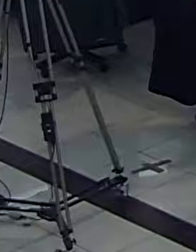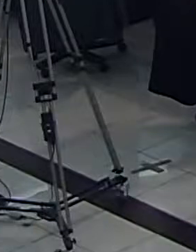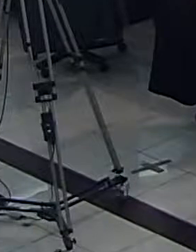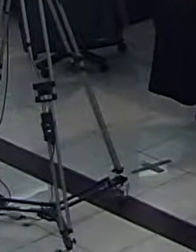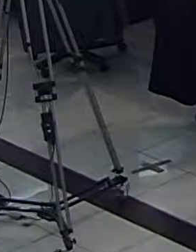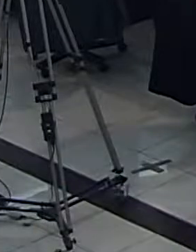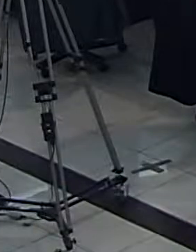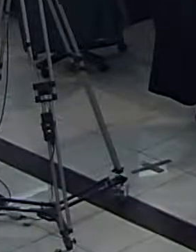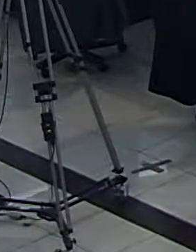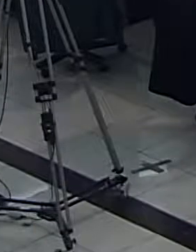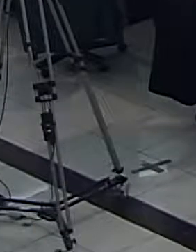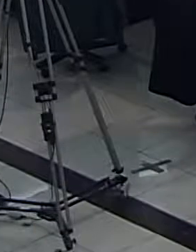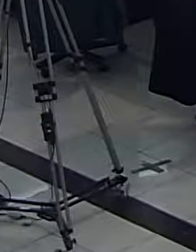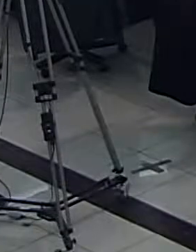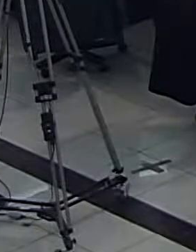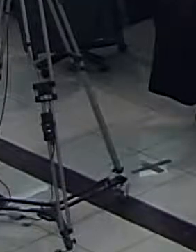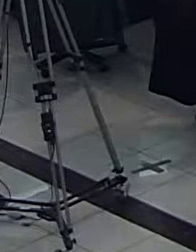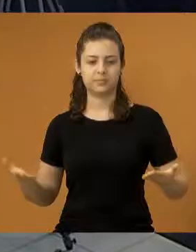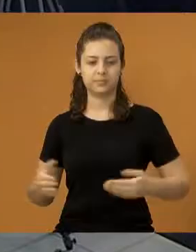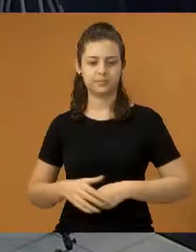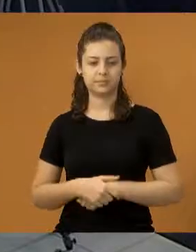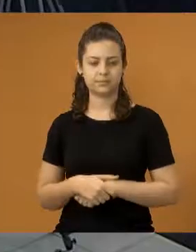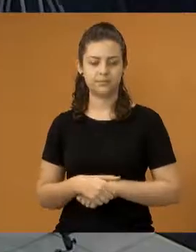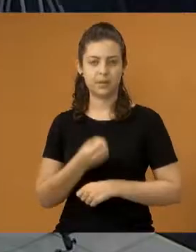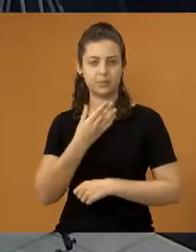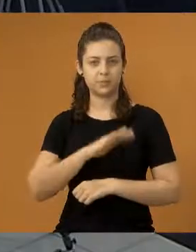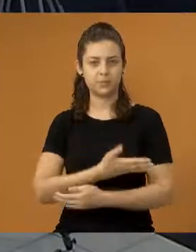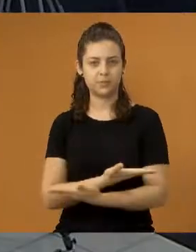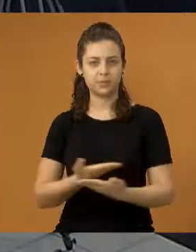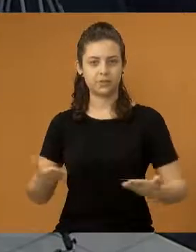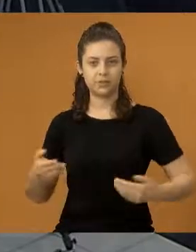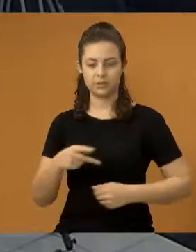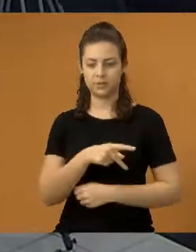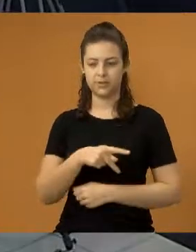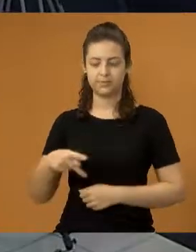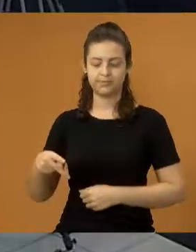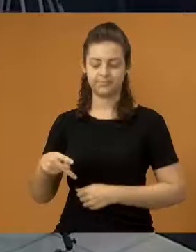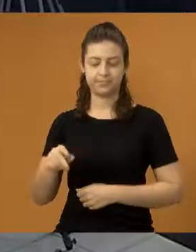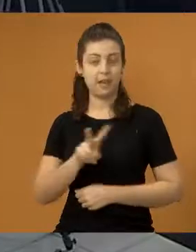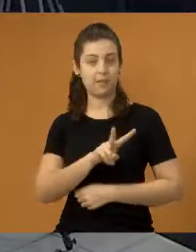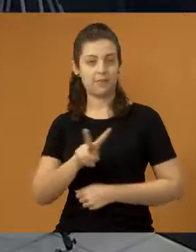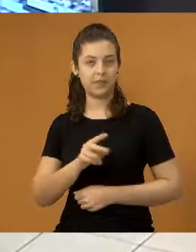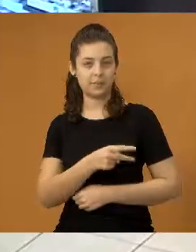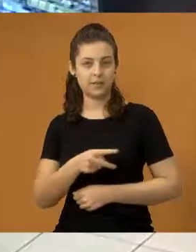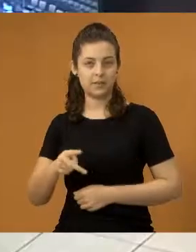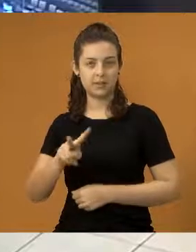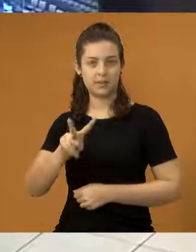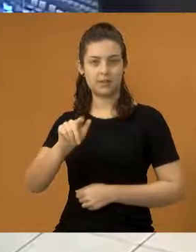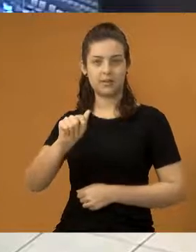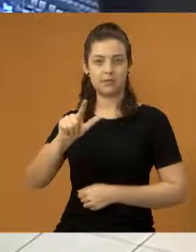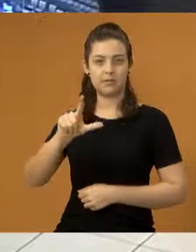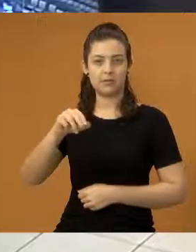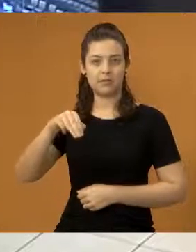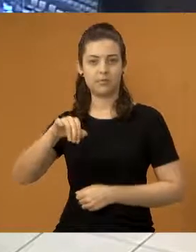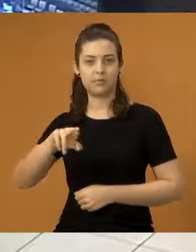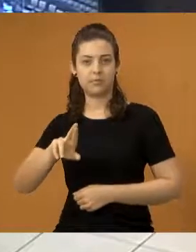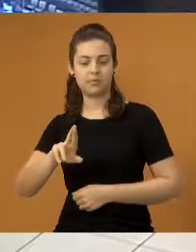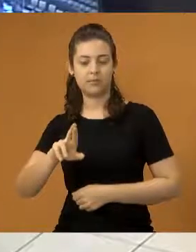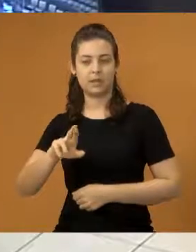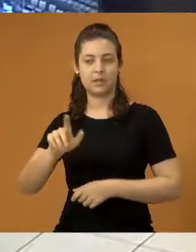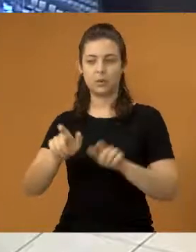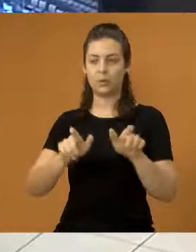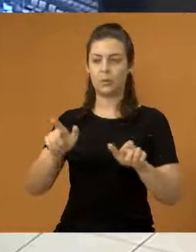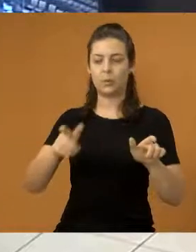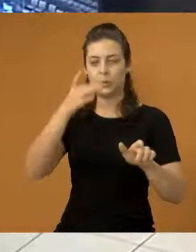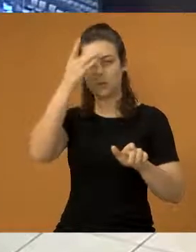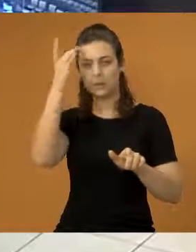Boa tarde a todos. Cumprimento a mesa em nome do nosso presidente, ou do vice-presidente, Valmir, os munícipes que nos assistem aqui